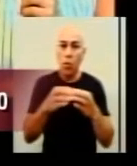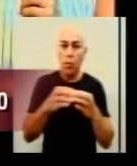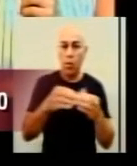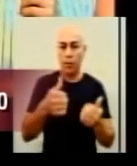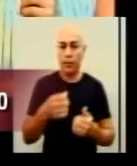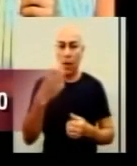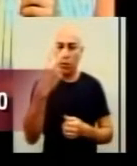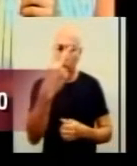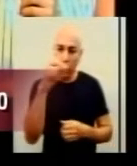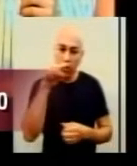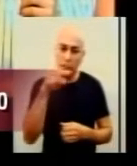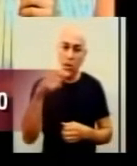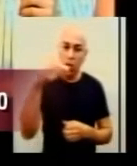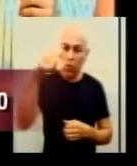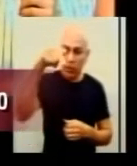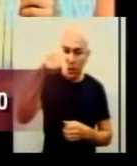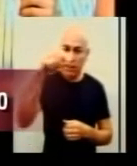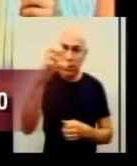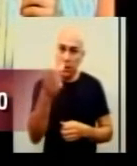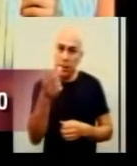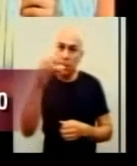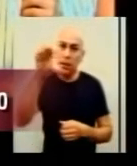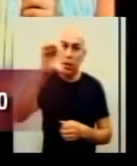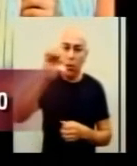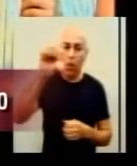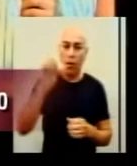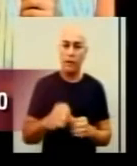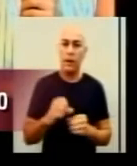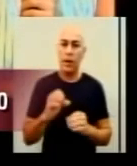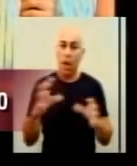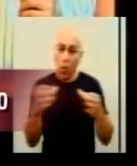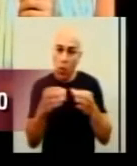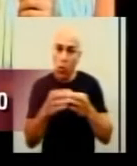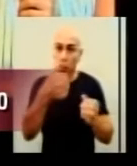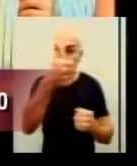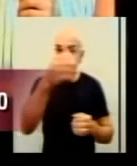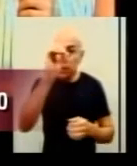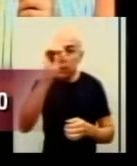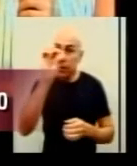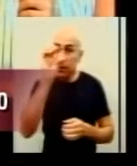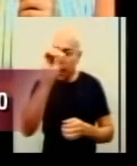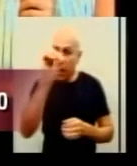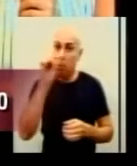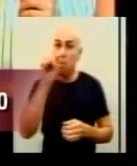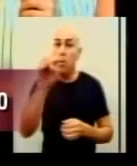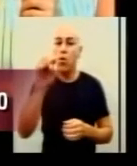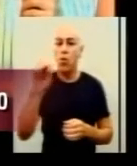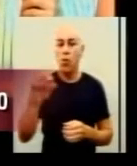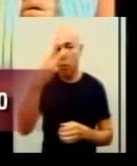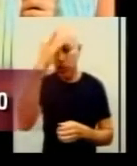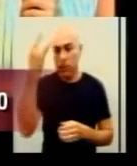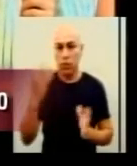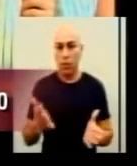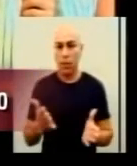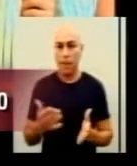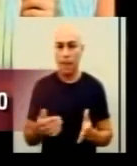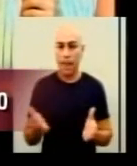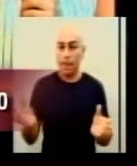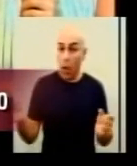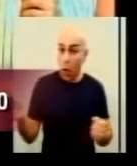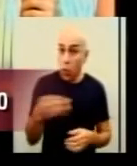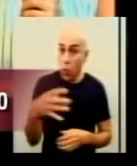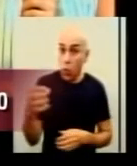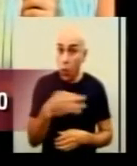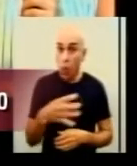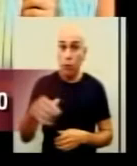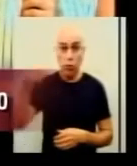.769 casos para cada 100 mil habitantes aqui do nosso município. próximo. Então na atualização de ontem